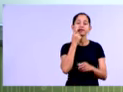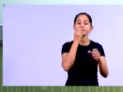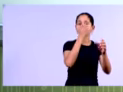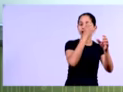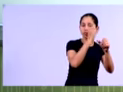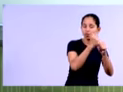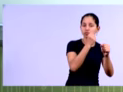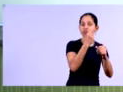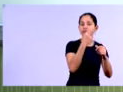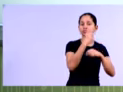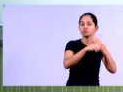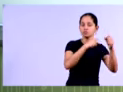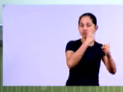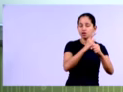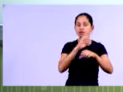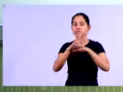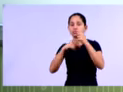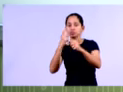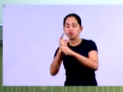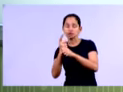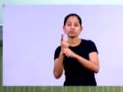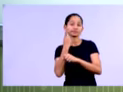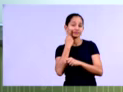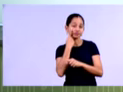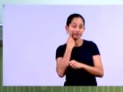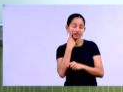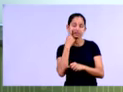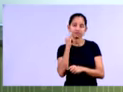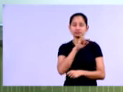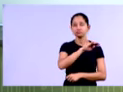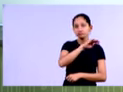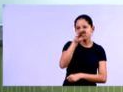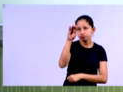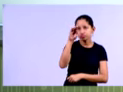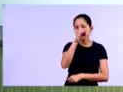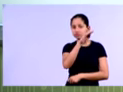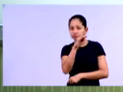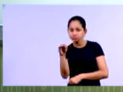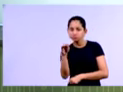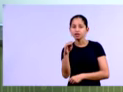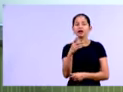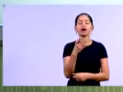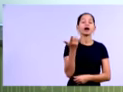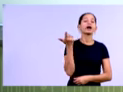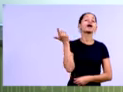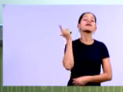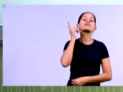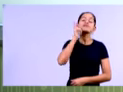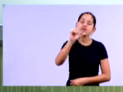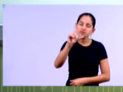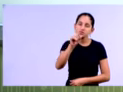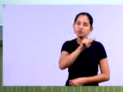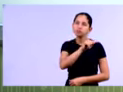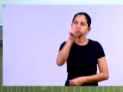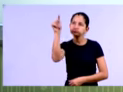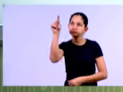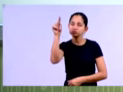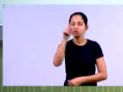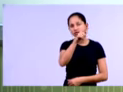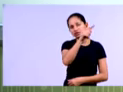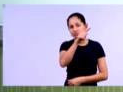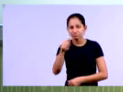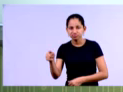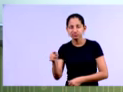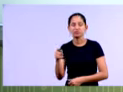para o outro, se ela cresceu, se ela diminuiu, né, diferente da análise vertical, que a análise vertical cuida da participação da conta em relação ao total,